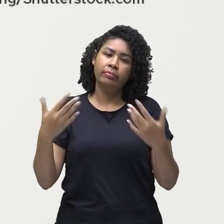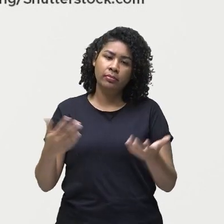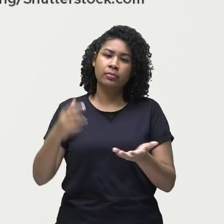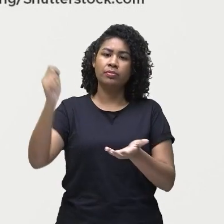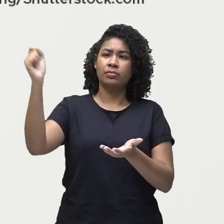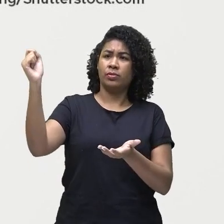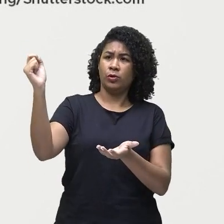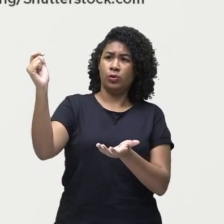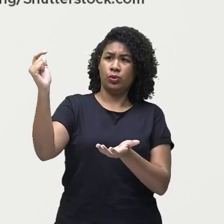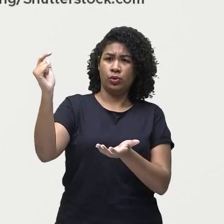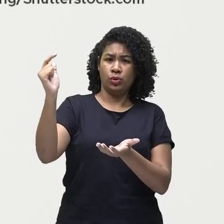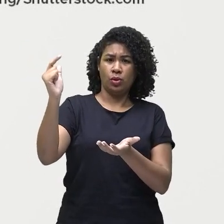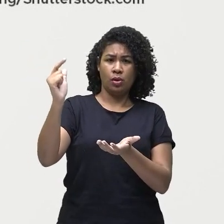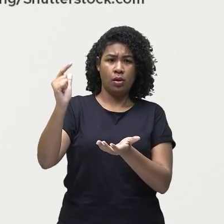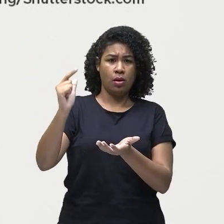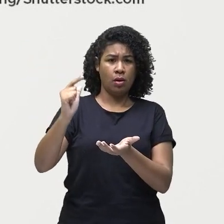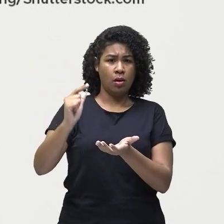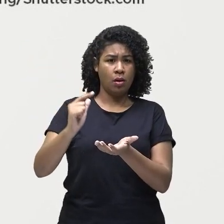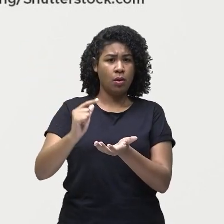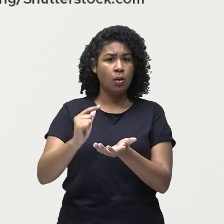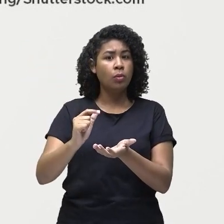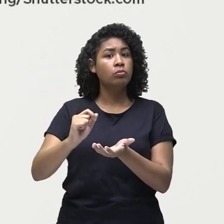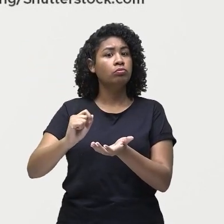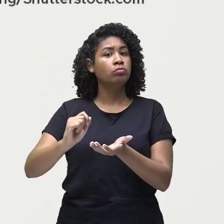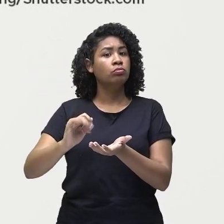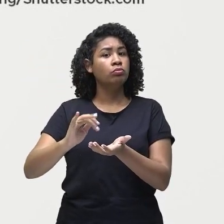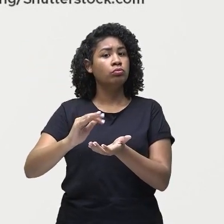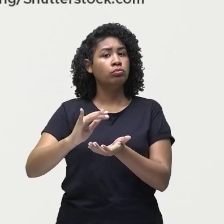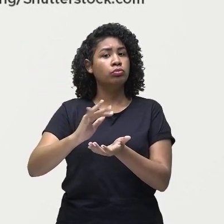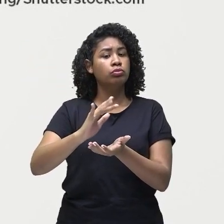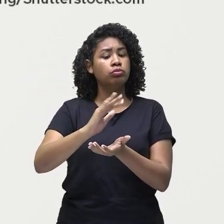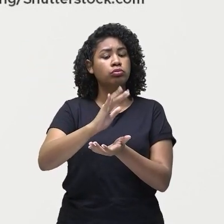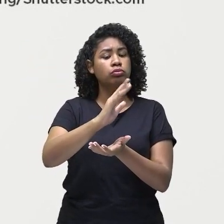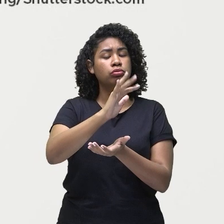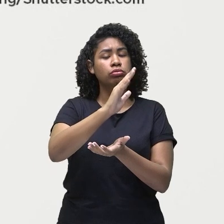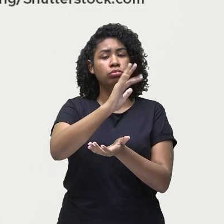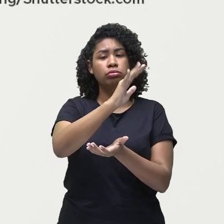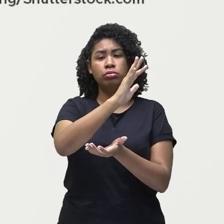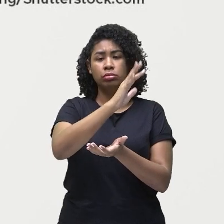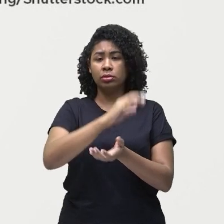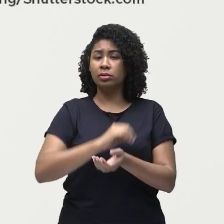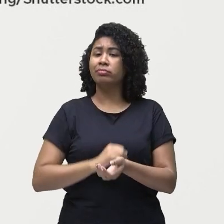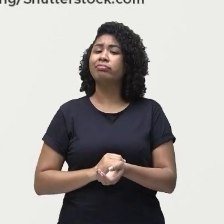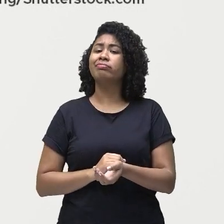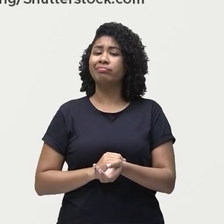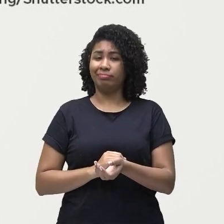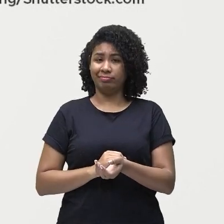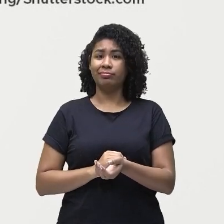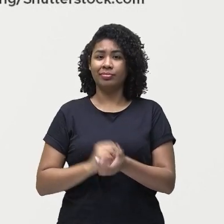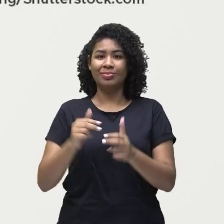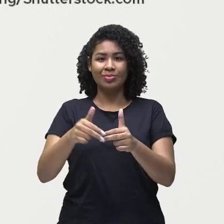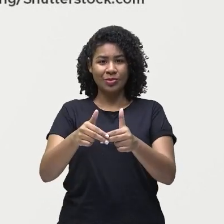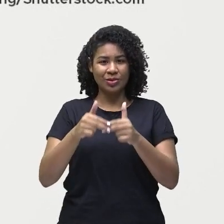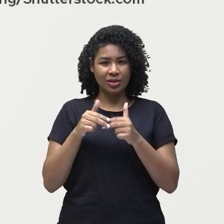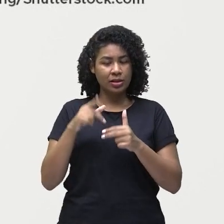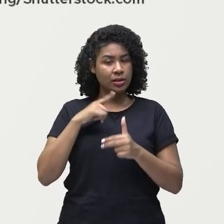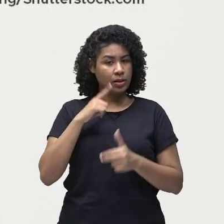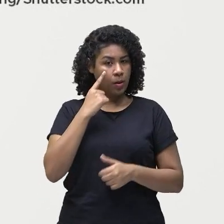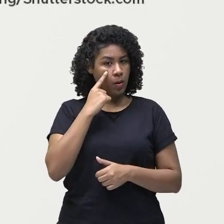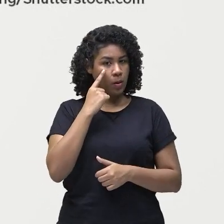solares não seriam completamente absorvidos. Você teria o Sol